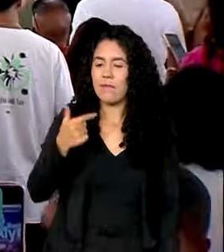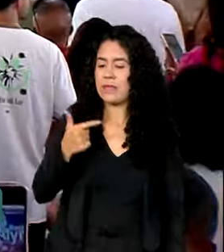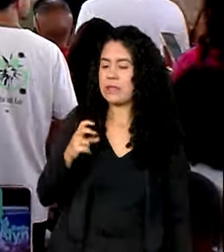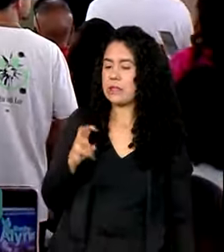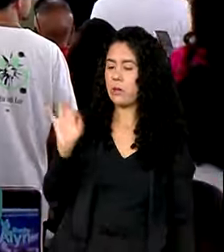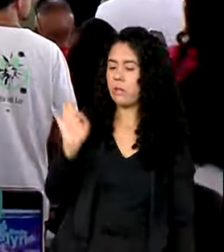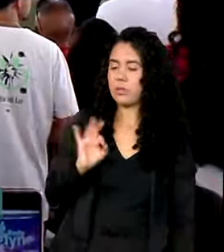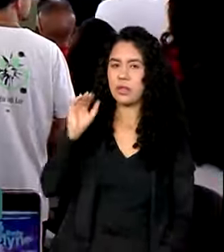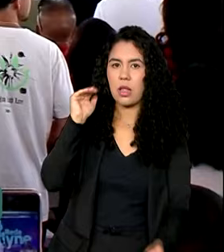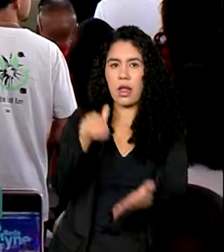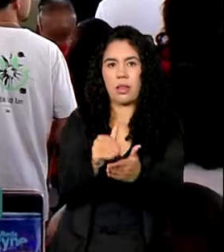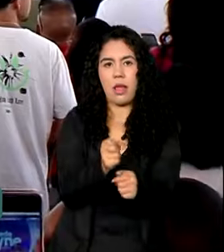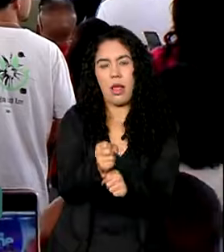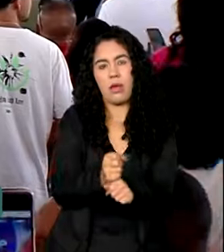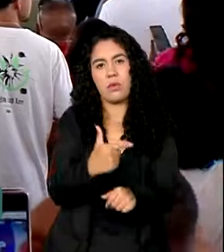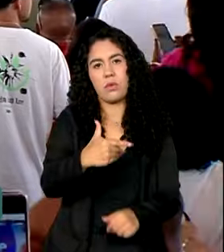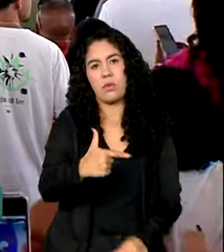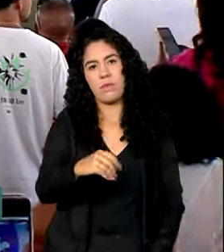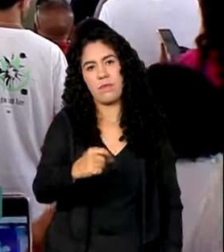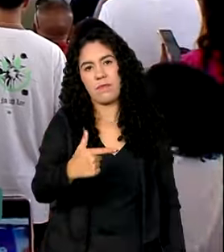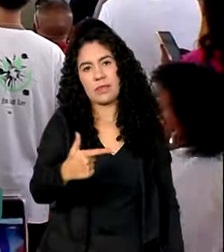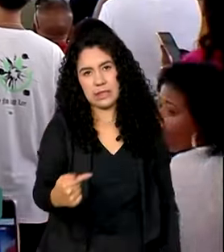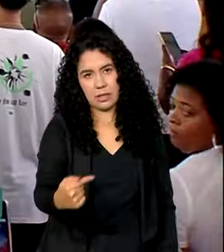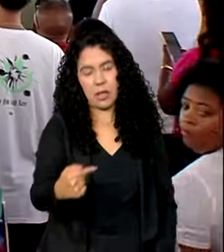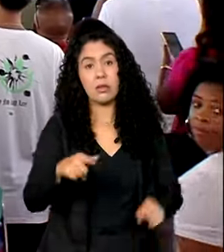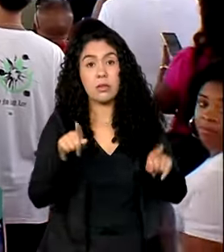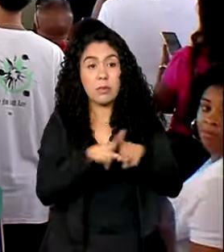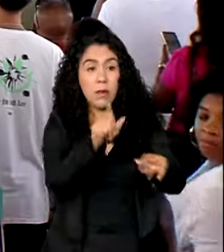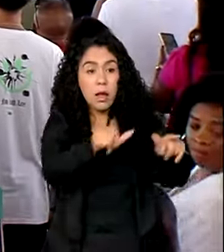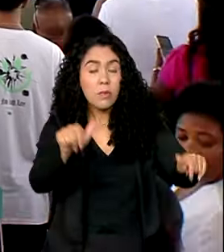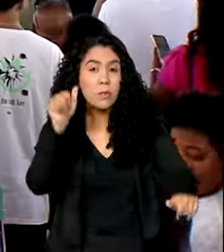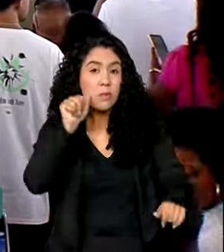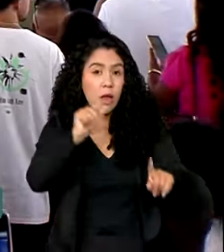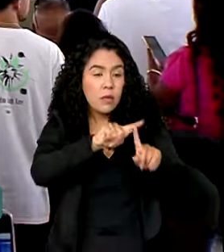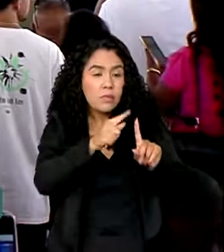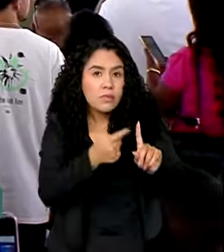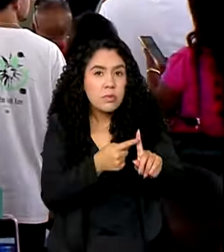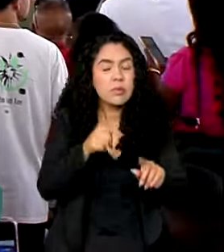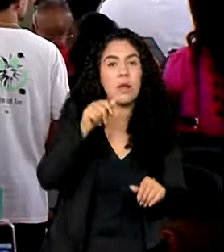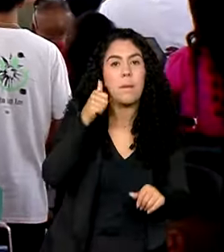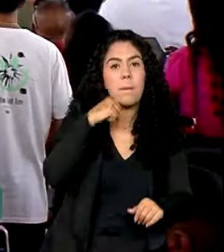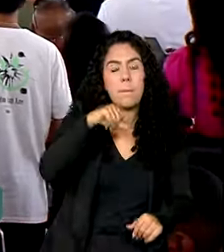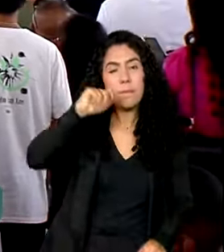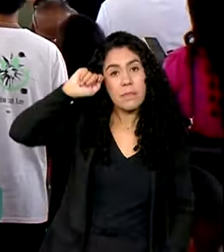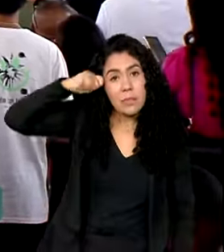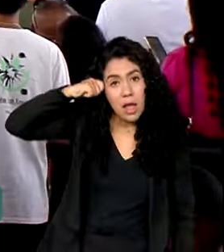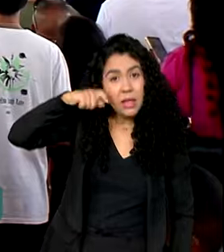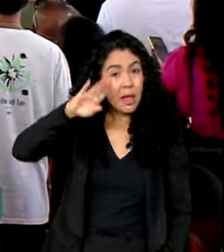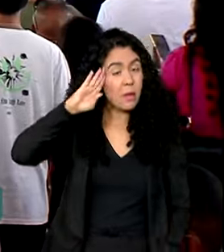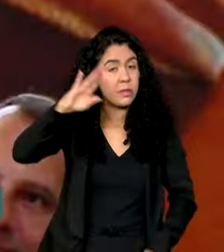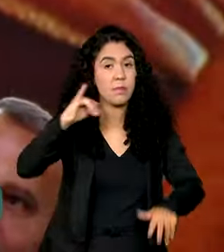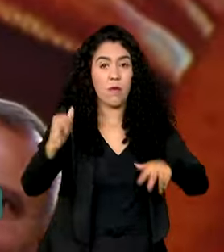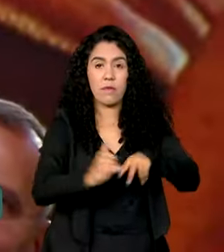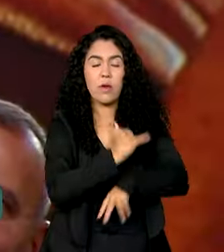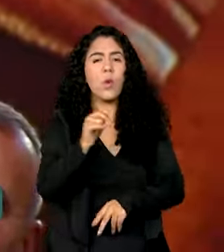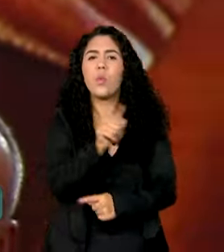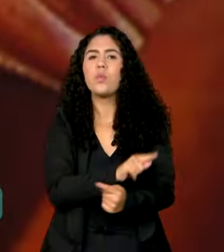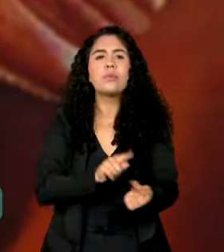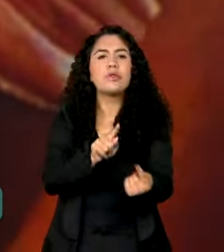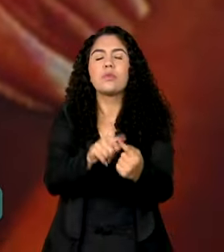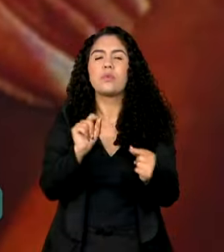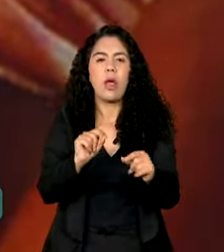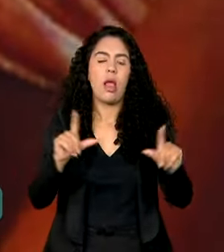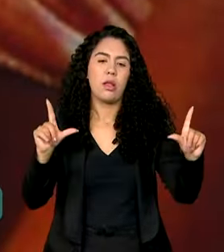até 2027. Entre as mães pretas, principais vítimas, o objetivo é